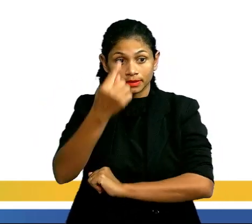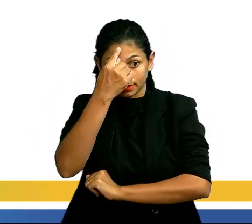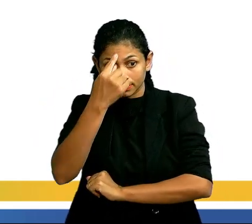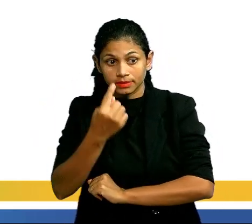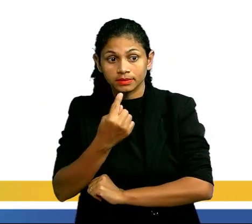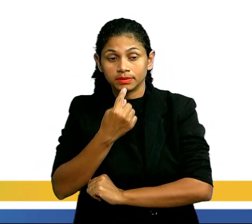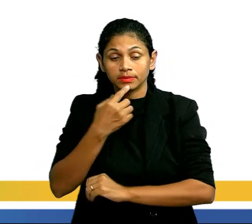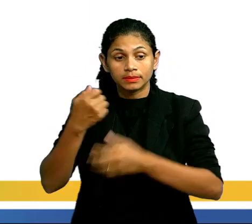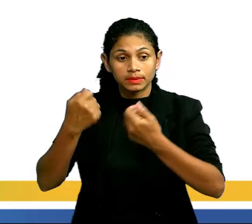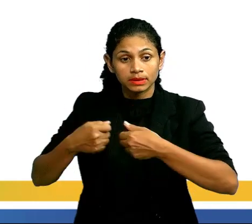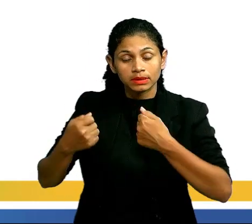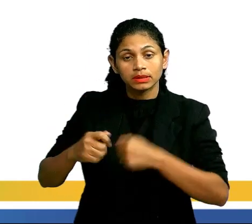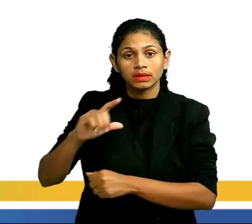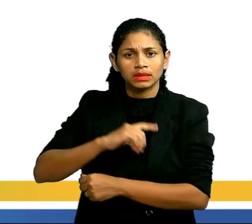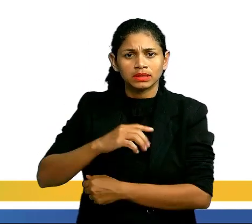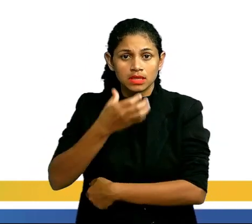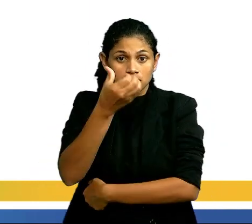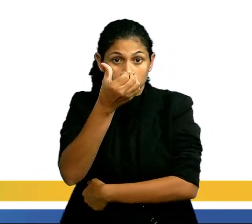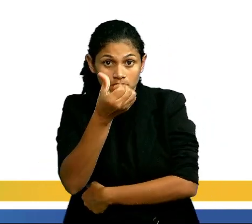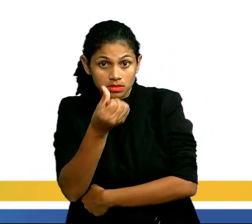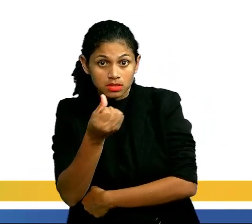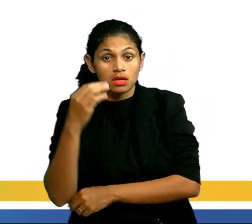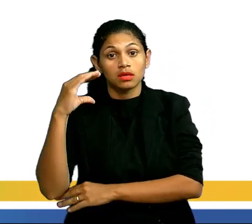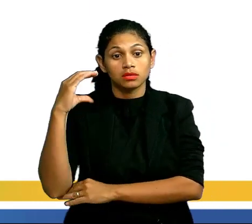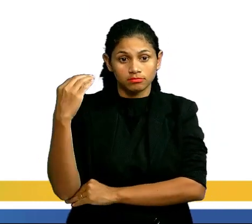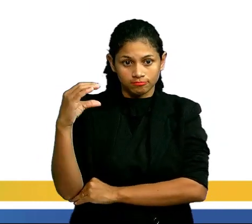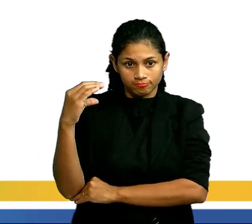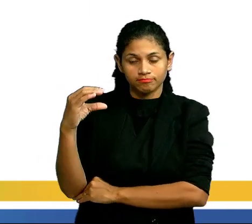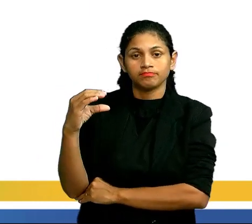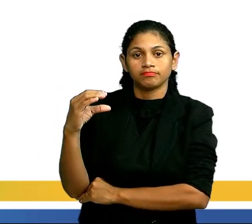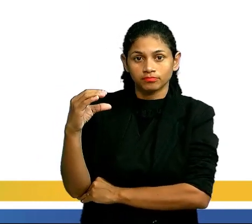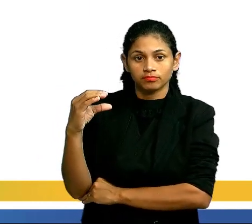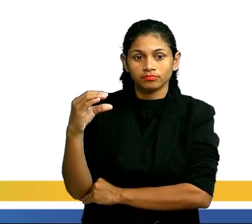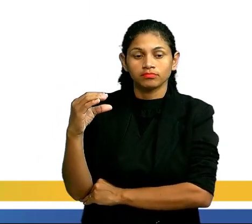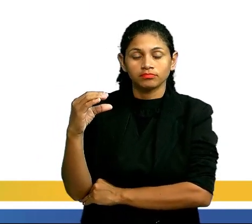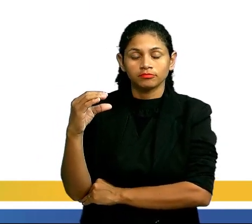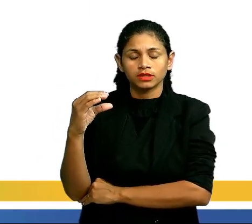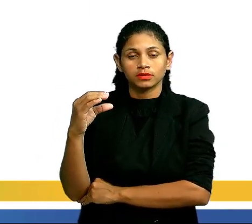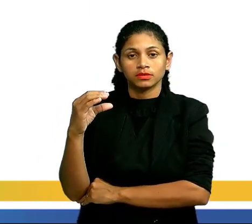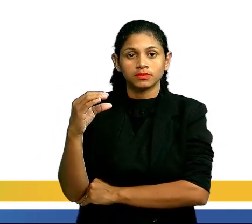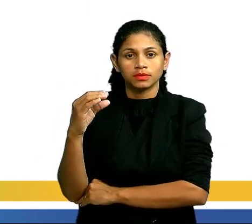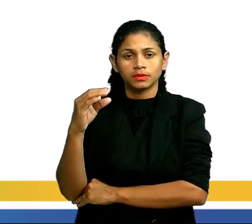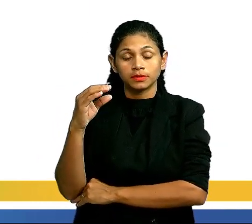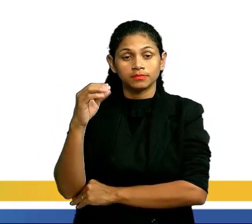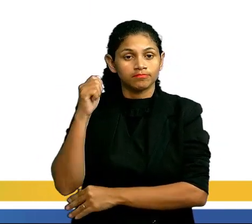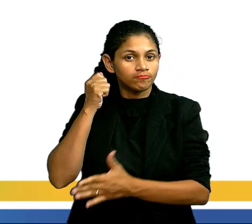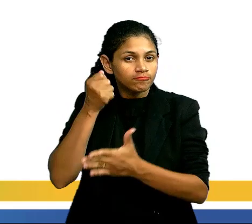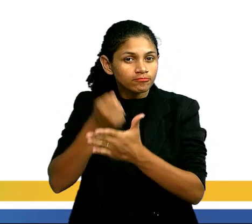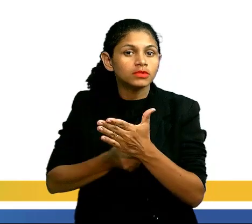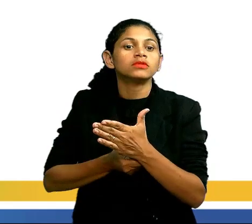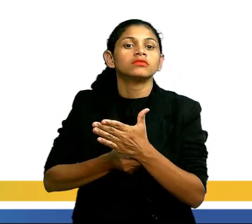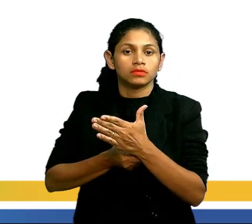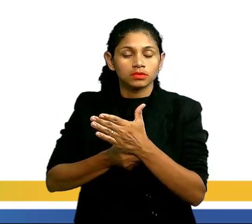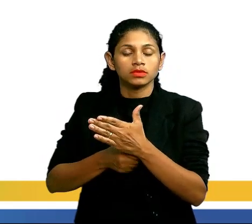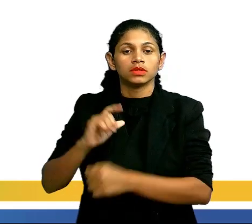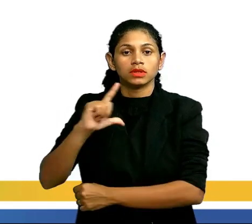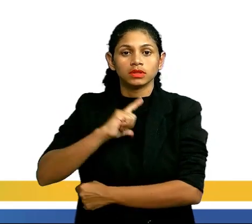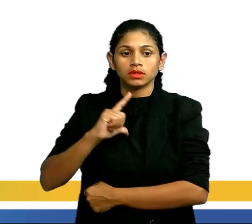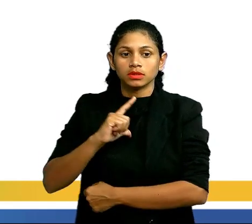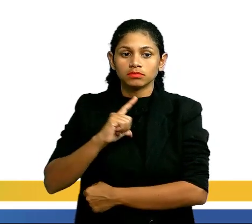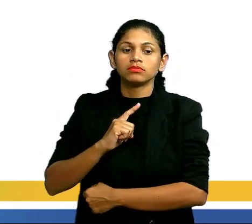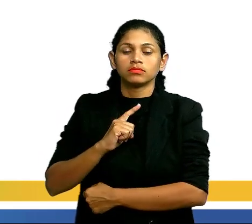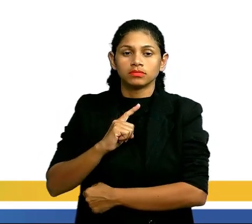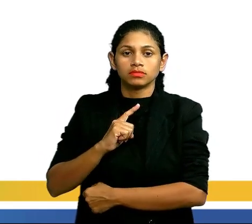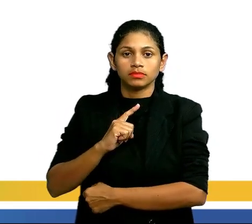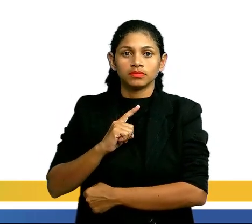um ciclo com seis carbonos. E, nesses seis carbonos, eu preciso, obrigatoriamente, ter uma alternância de ligações